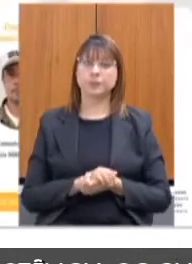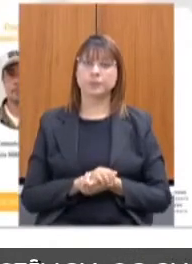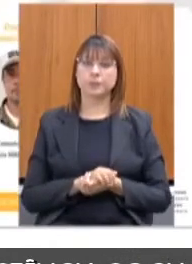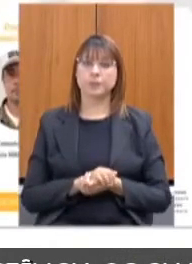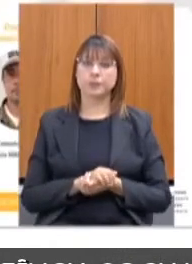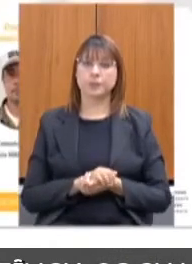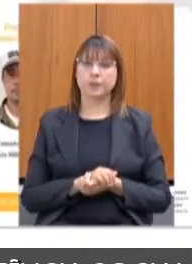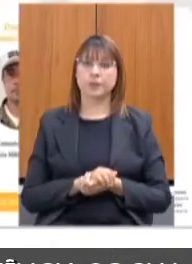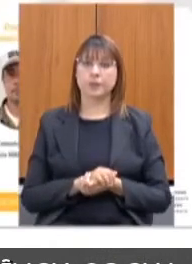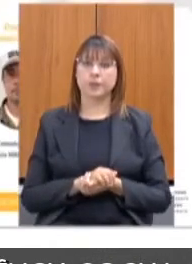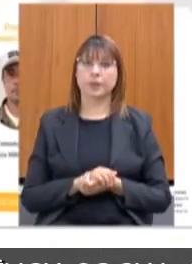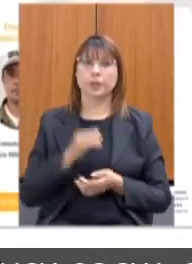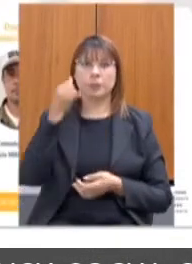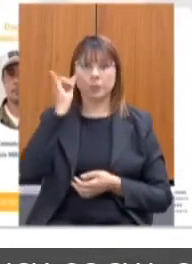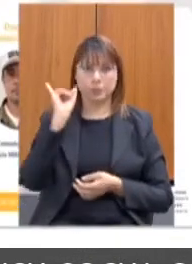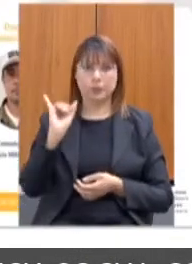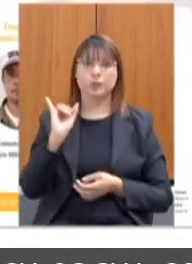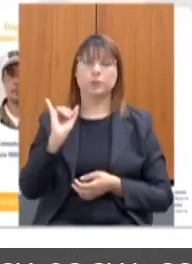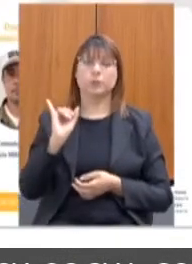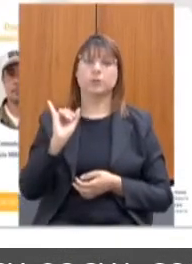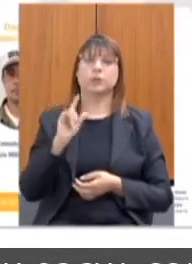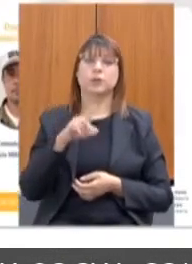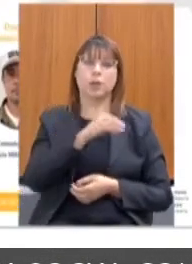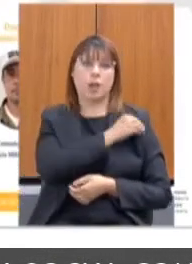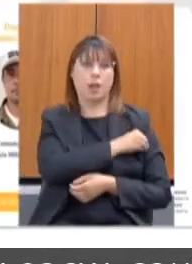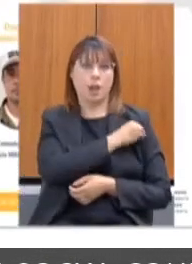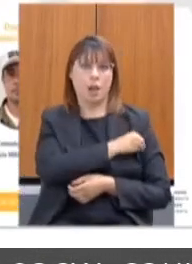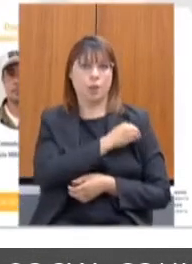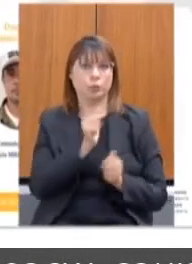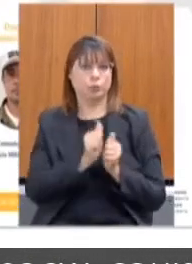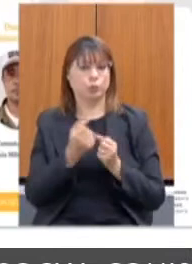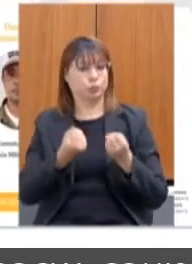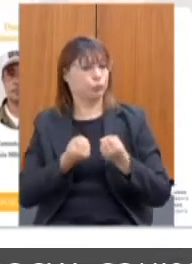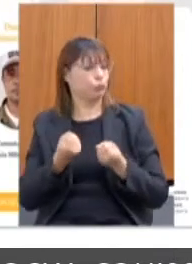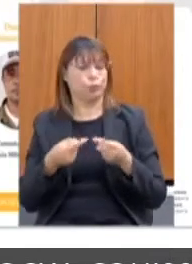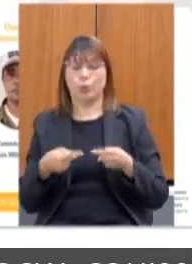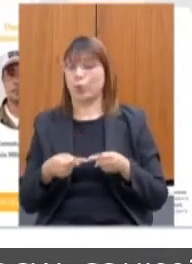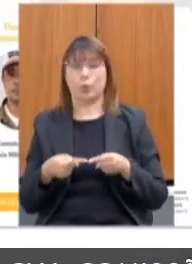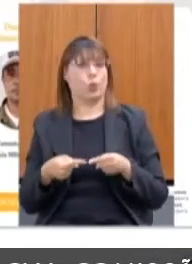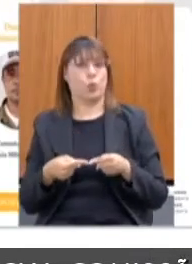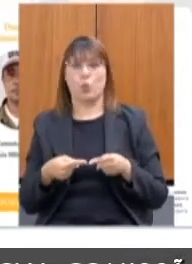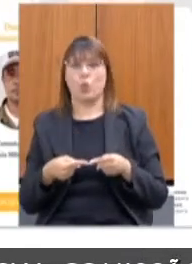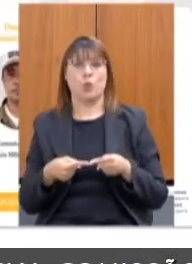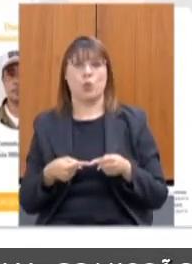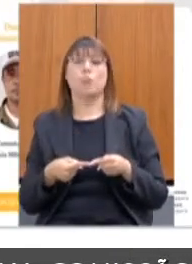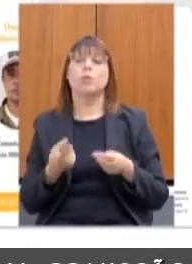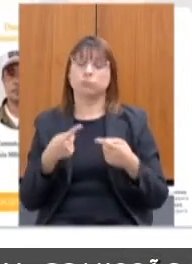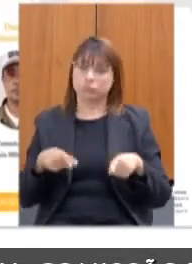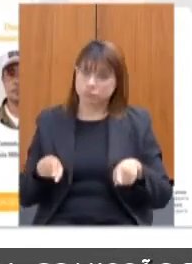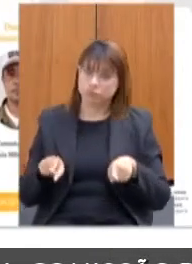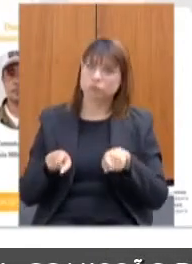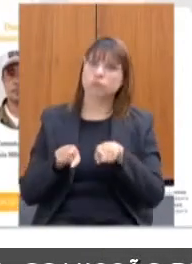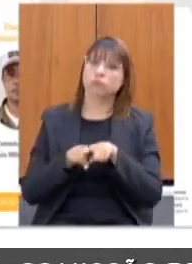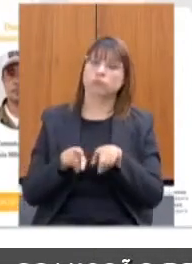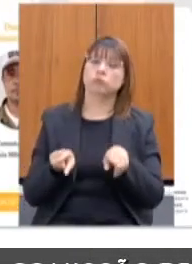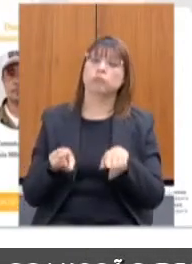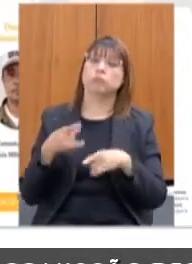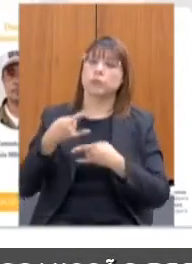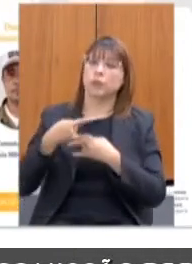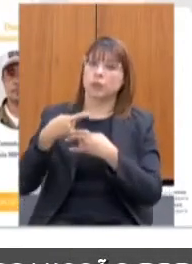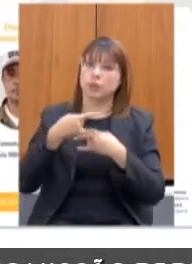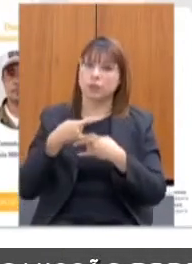uma questão de prevenção, álcool e direção não combinam. Também foi uma parceria, uma live realizada com